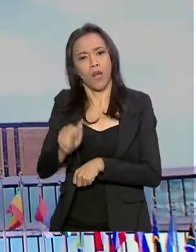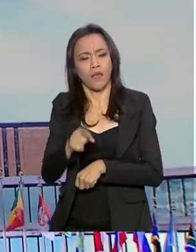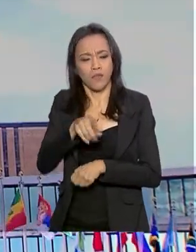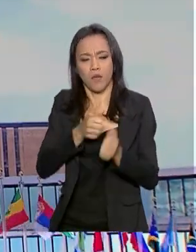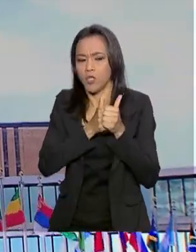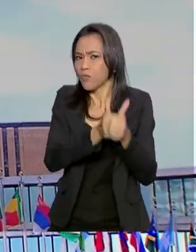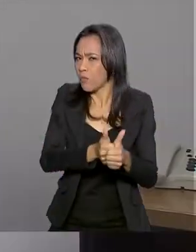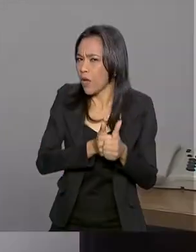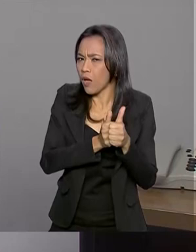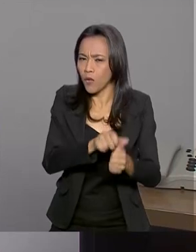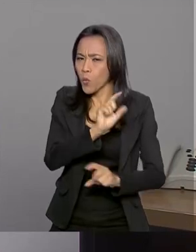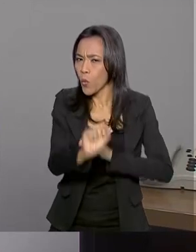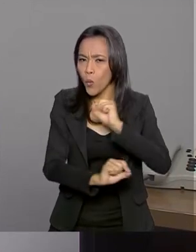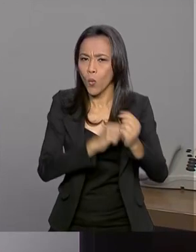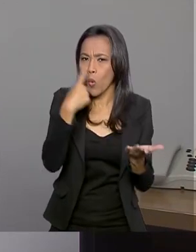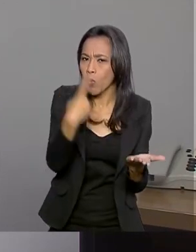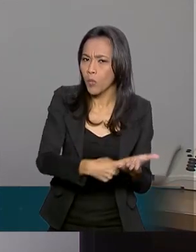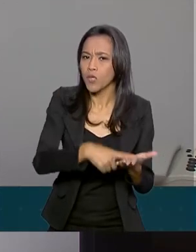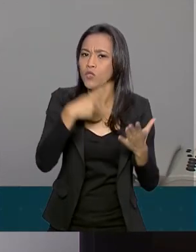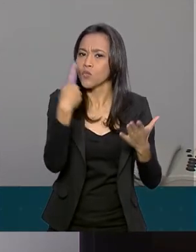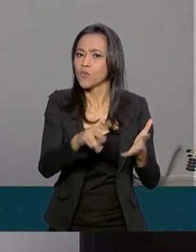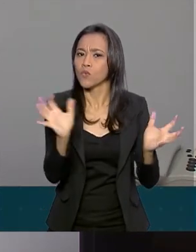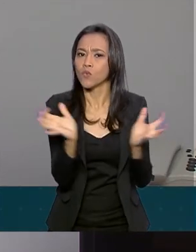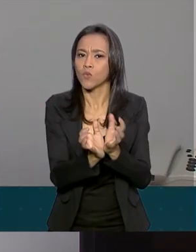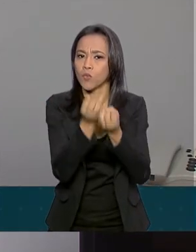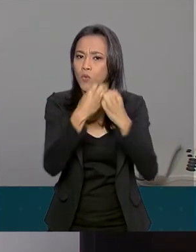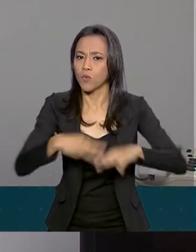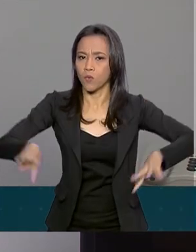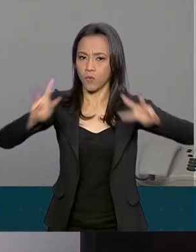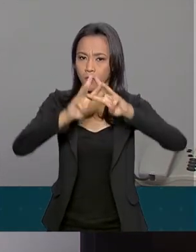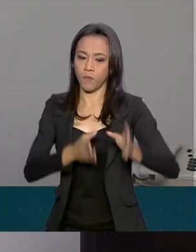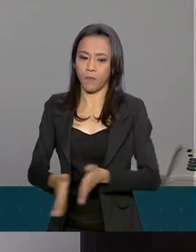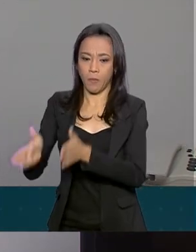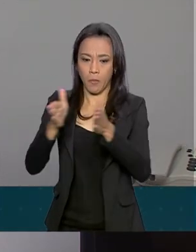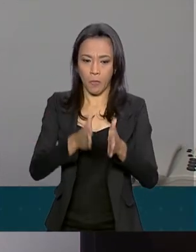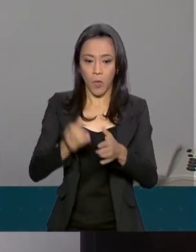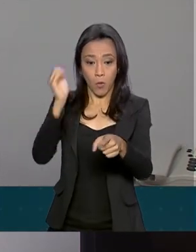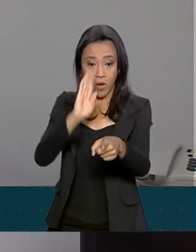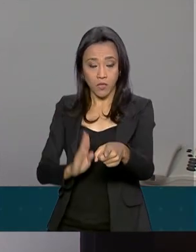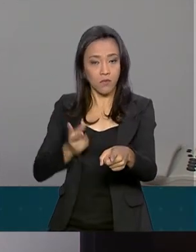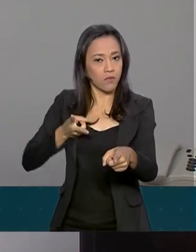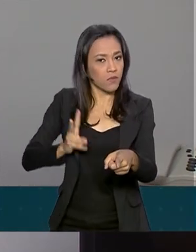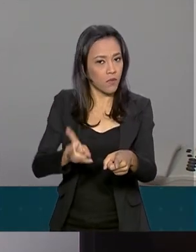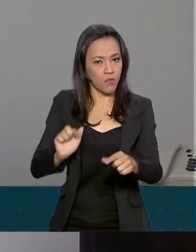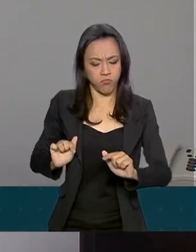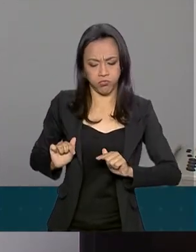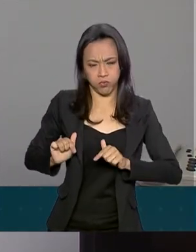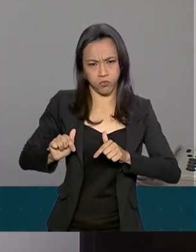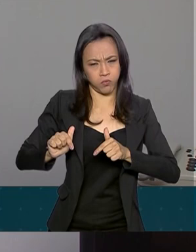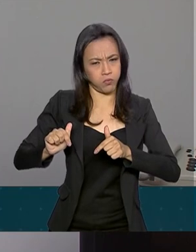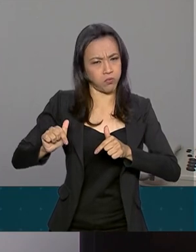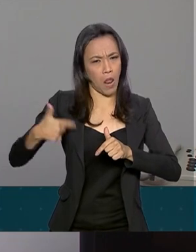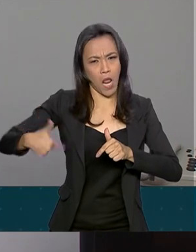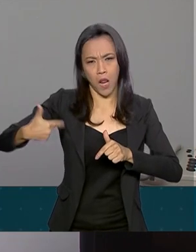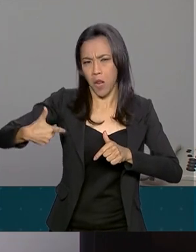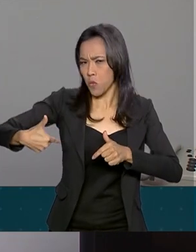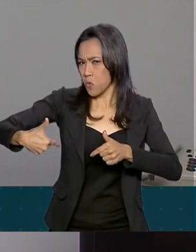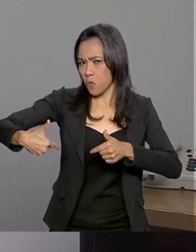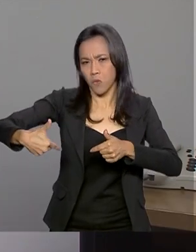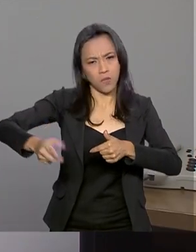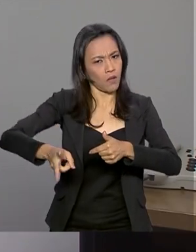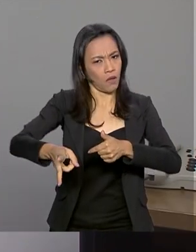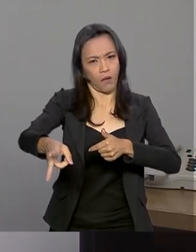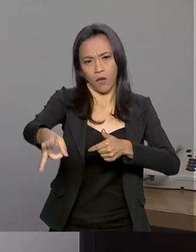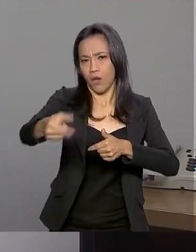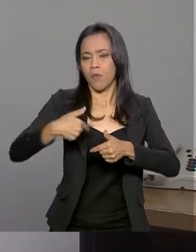agenda da organização. O Brasil tem sido um membro muito atuante, inclusive nos esforços de